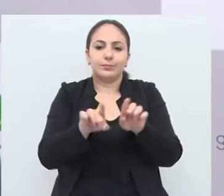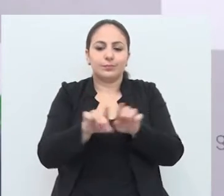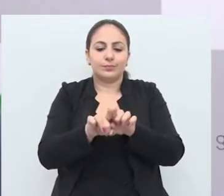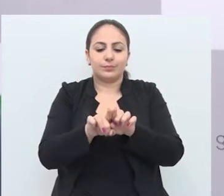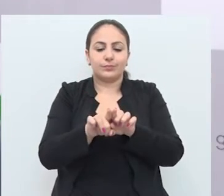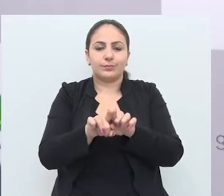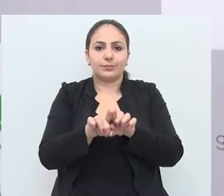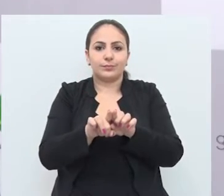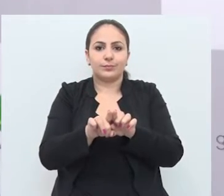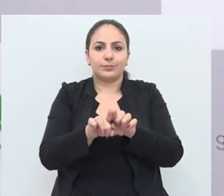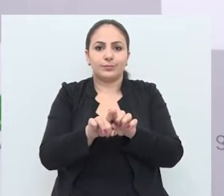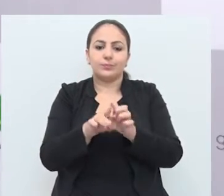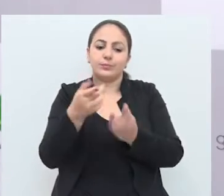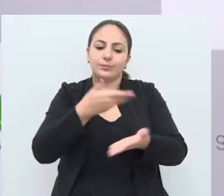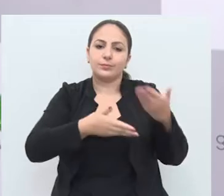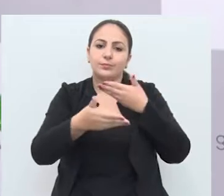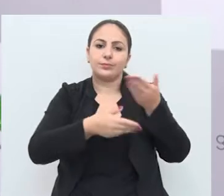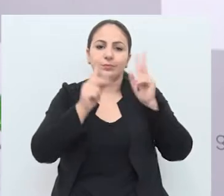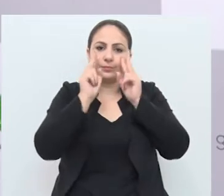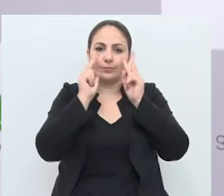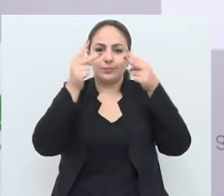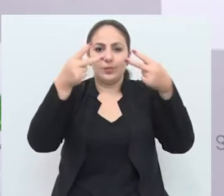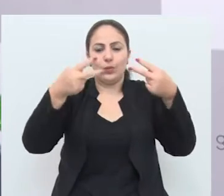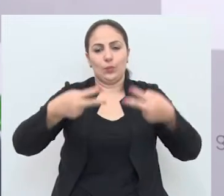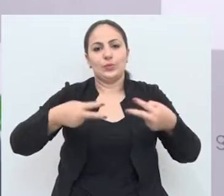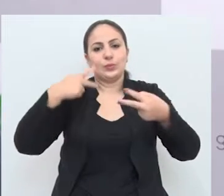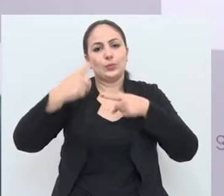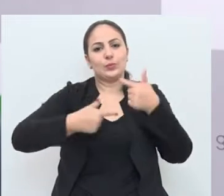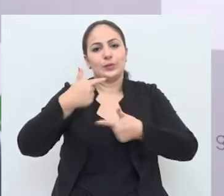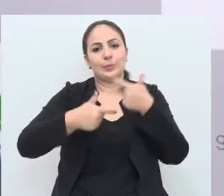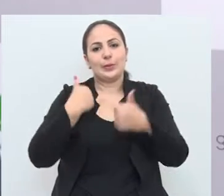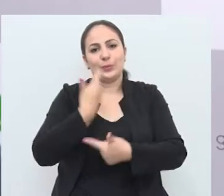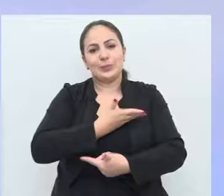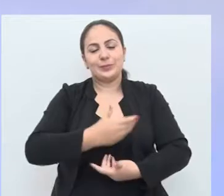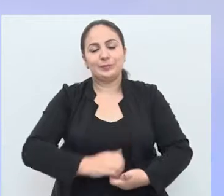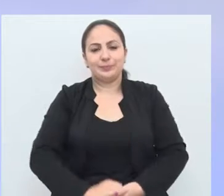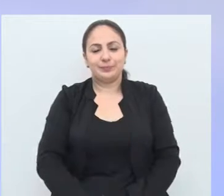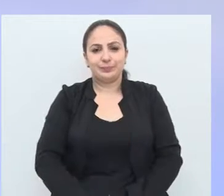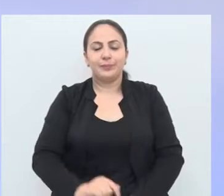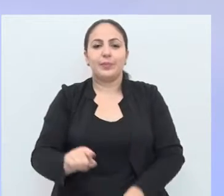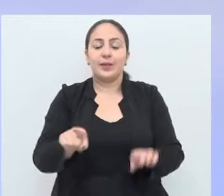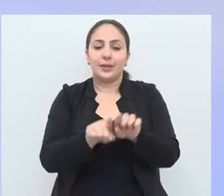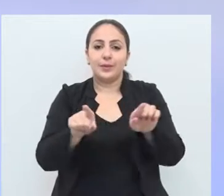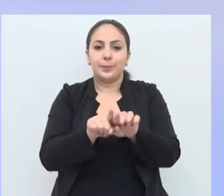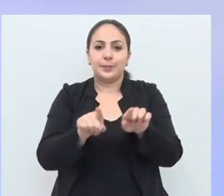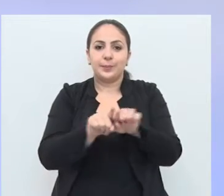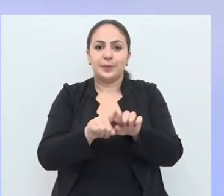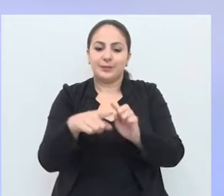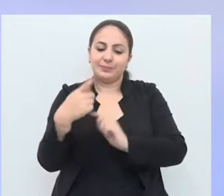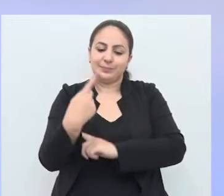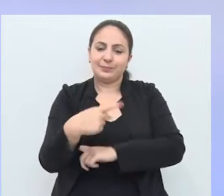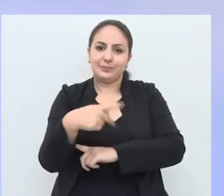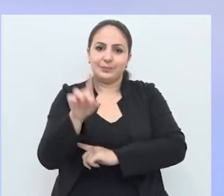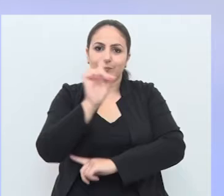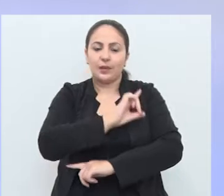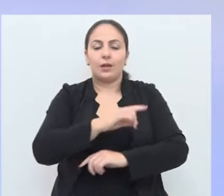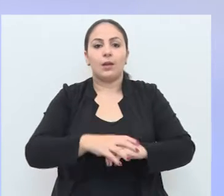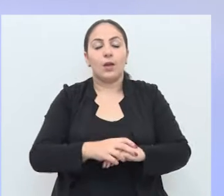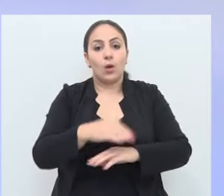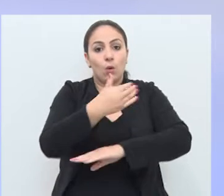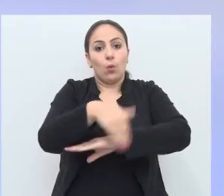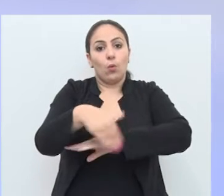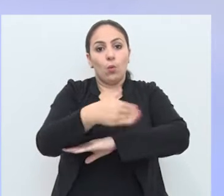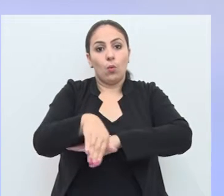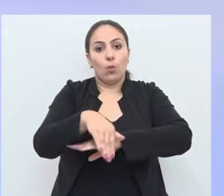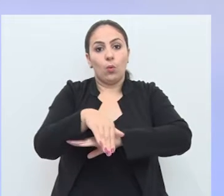contemplar o reconhecimento do trabalho nosso. E ainda na ordem do dia, ruas